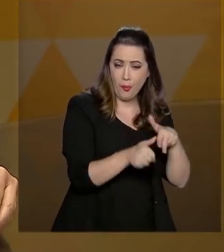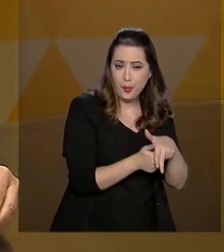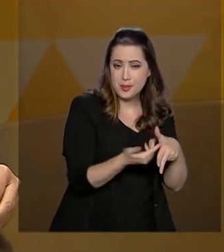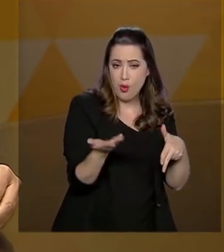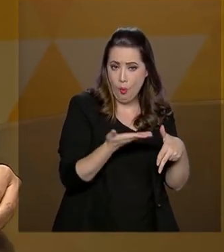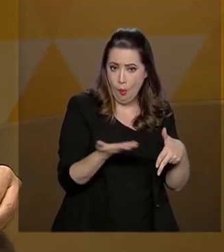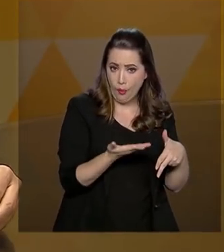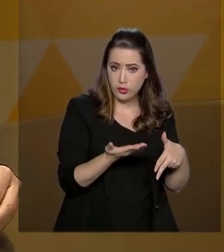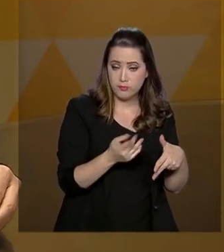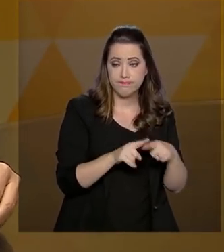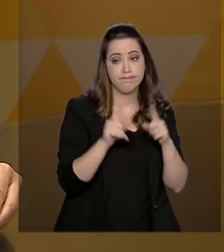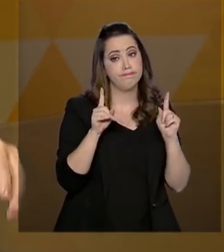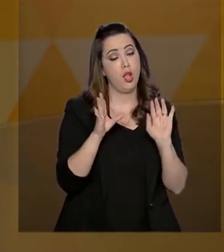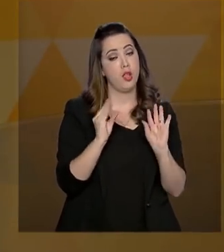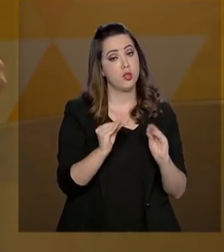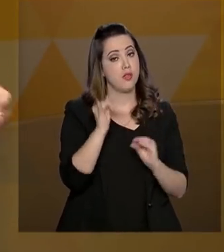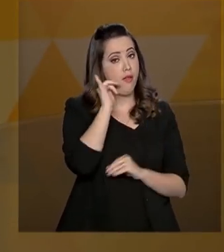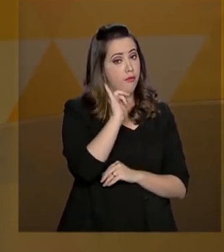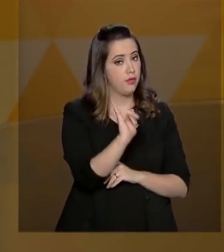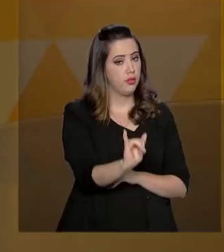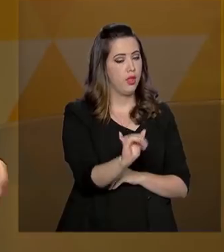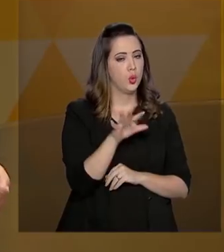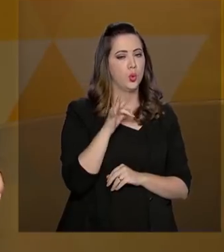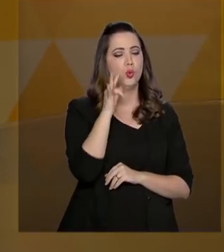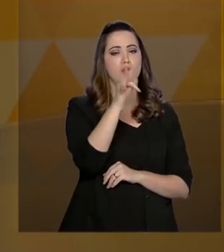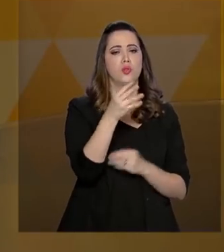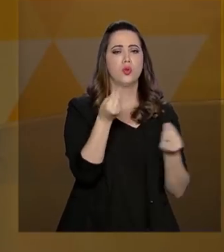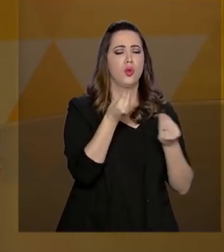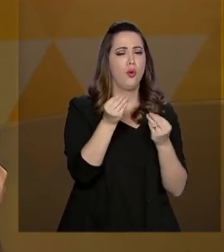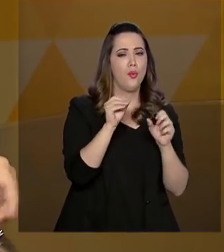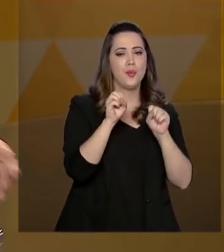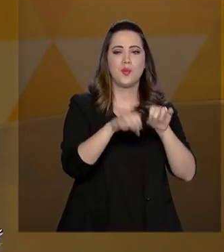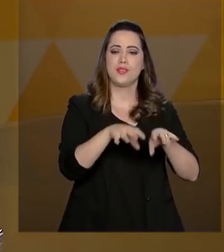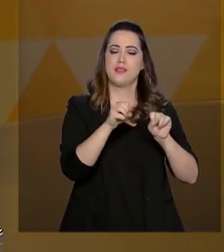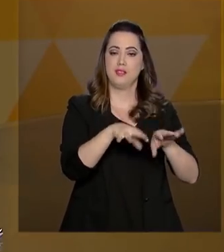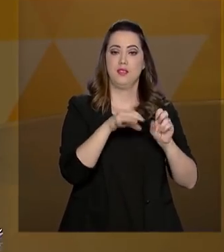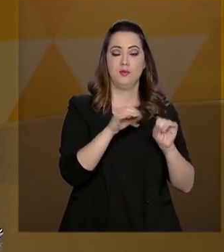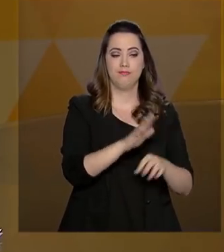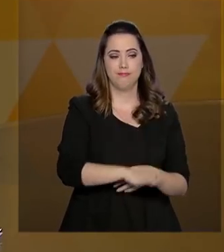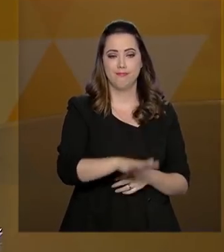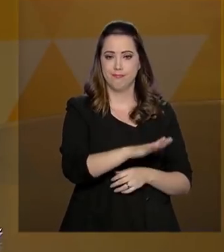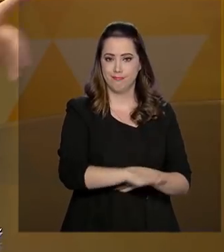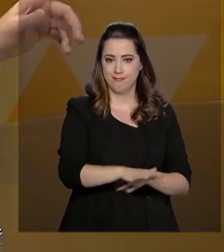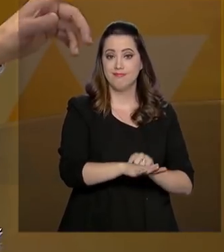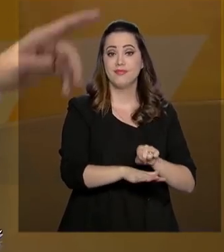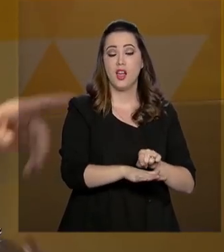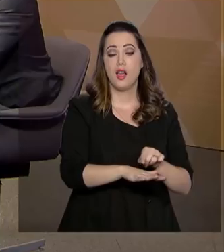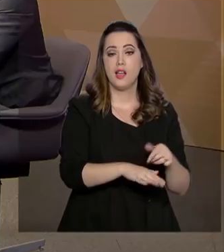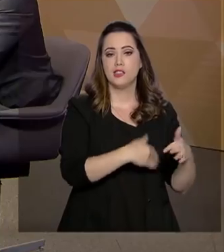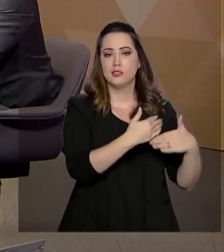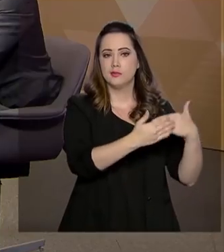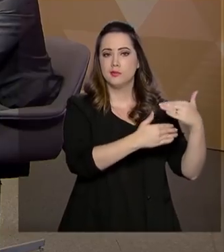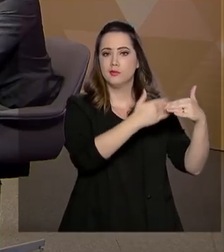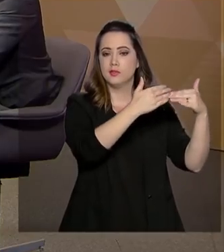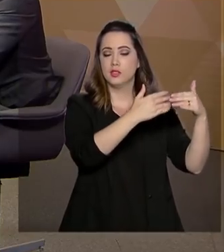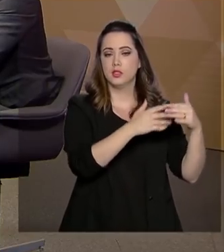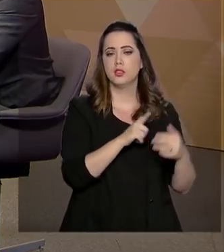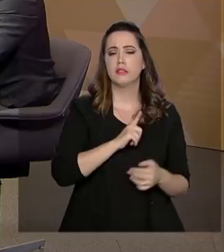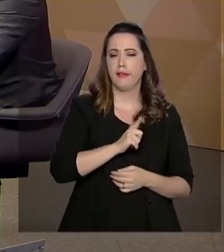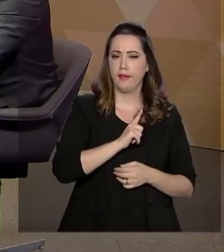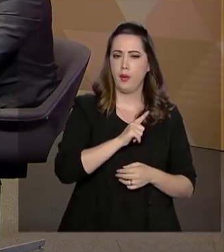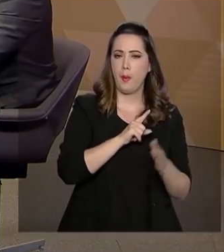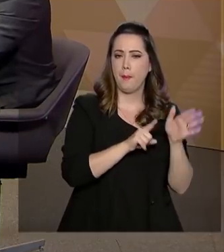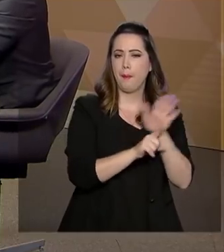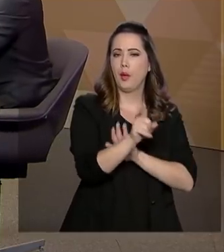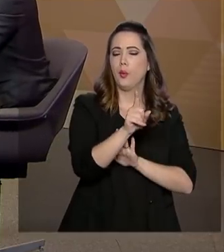hoje. Agora, uma forma de prevenir uma corrupção futura é a partir da educação das novas gerações. Para isso, nós temos uma